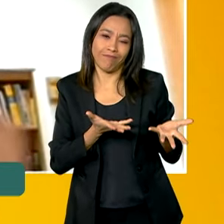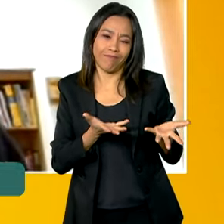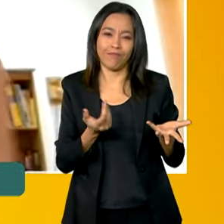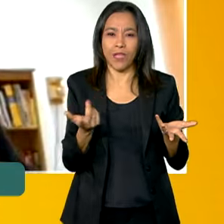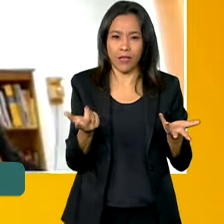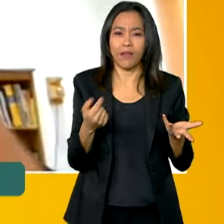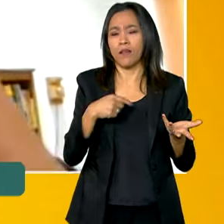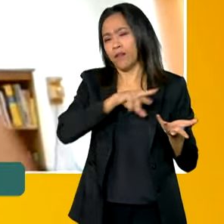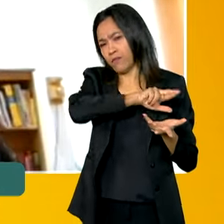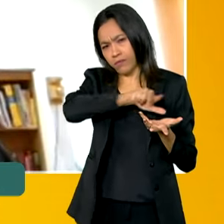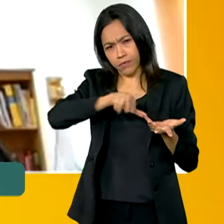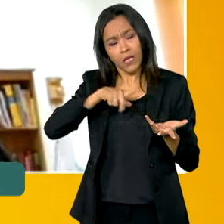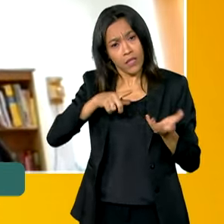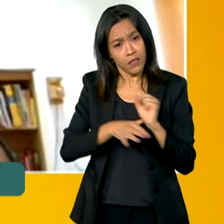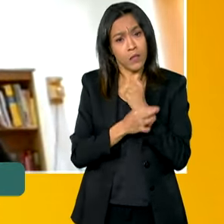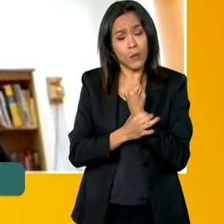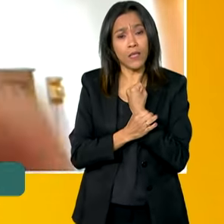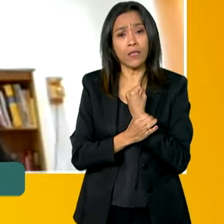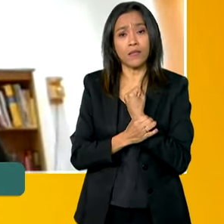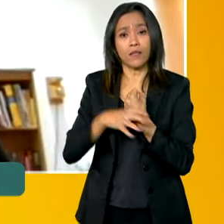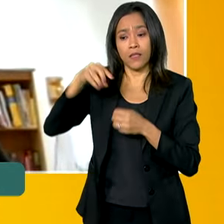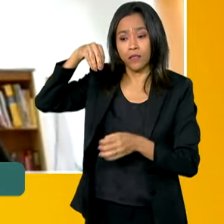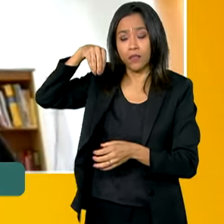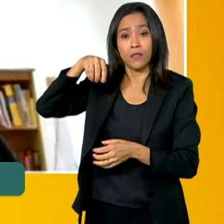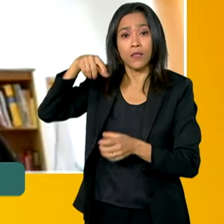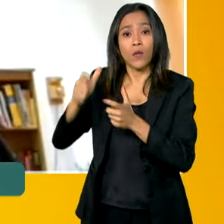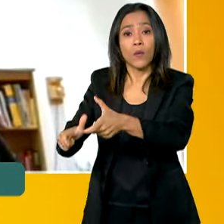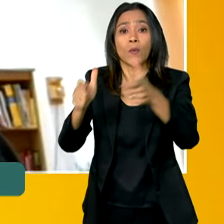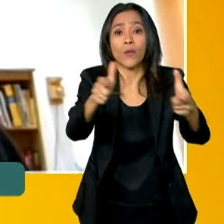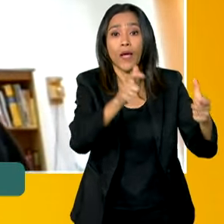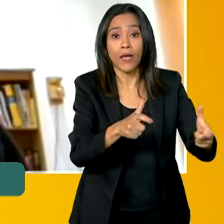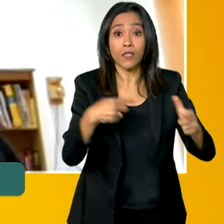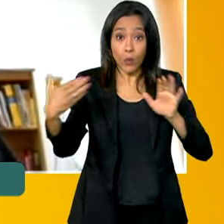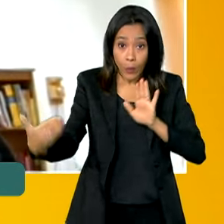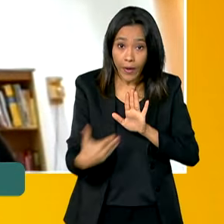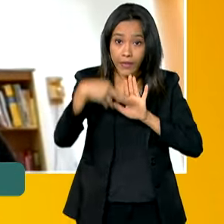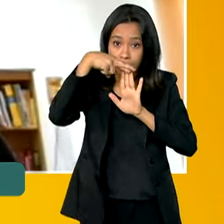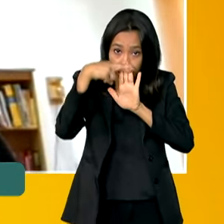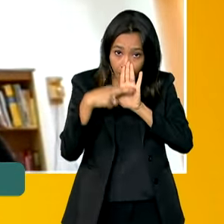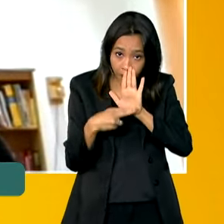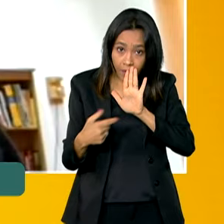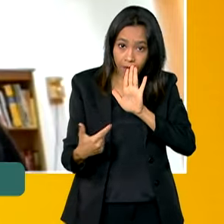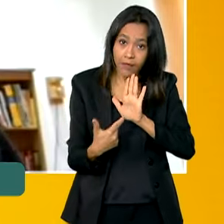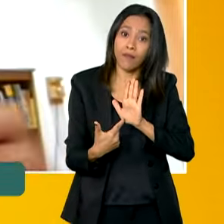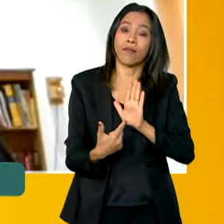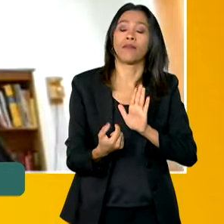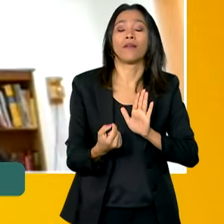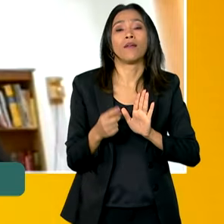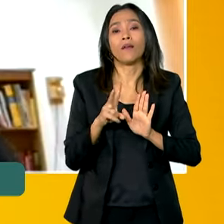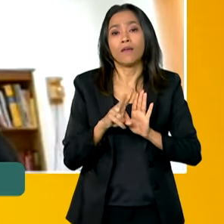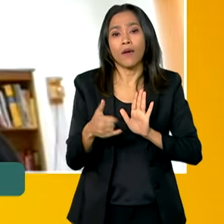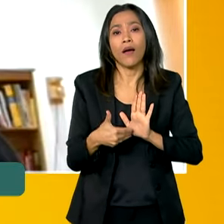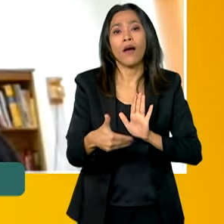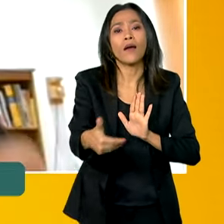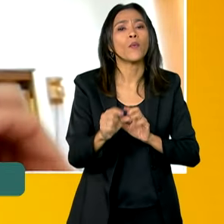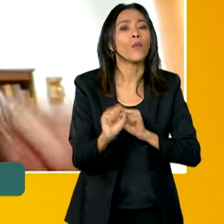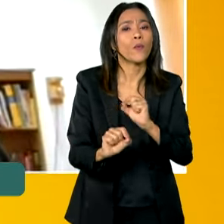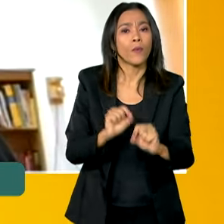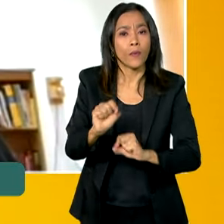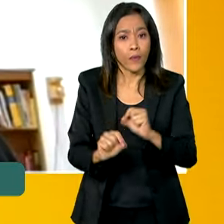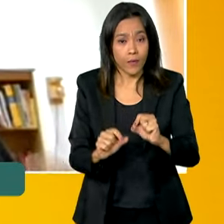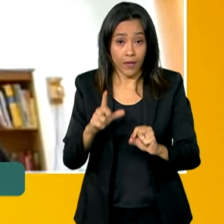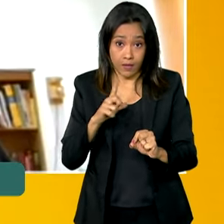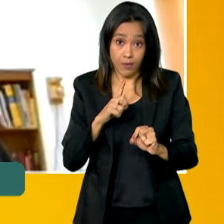E em todos esses estabelecimentos, a partir da regulamentação do protocolo Não é Não, também deverão contar com